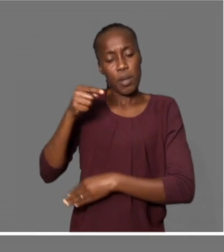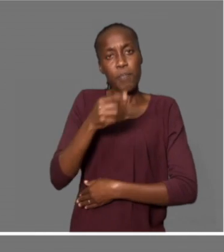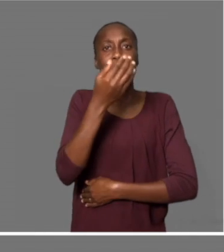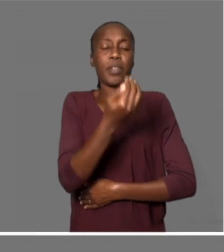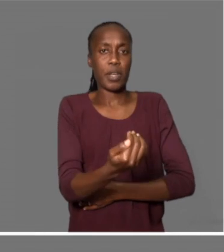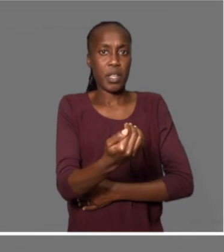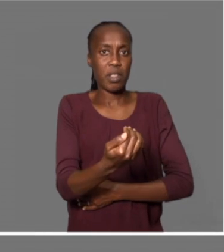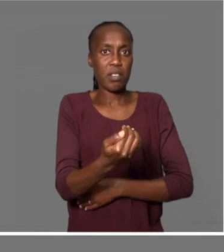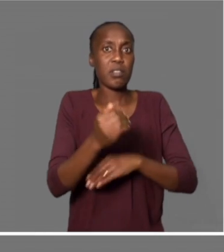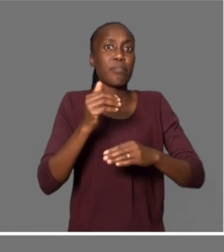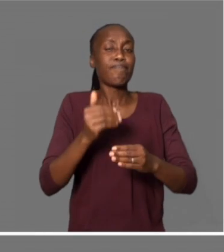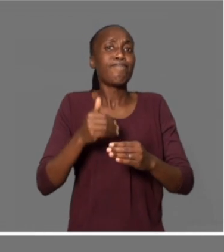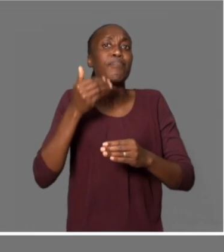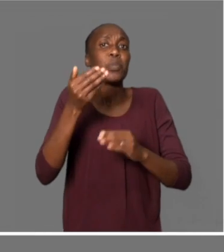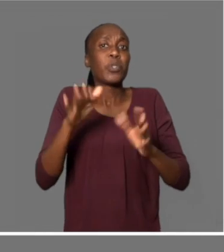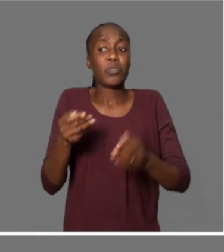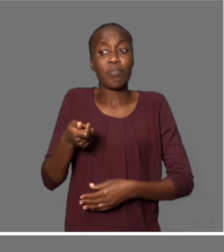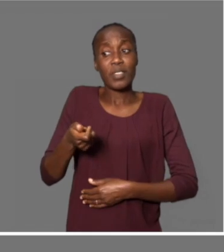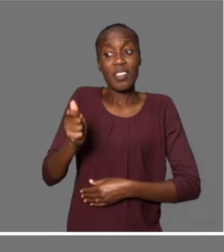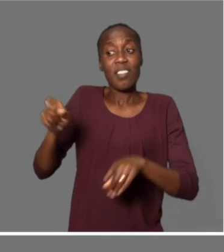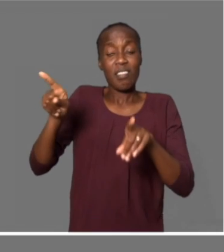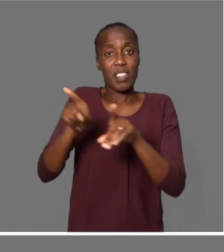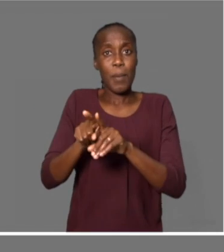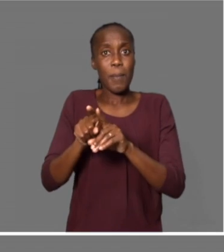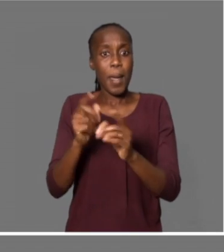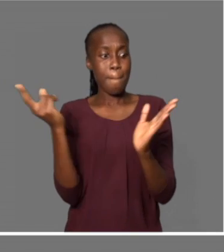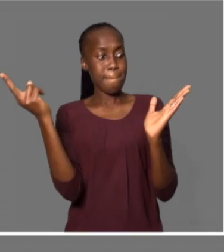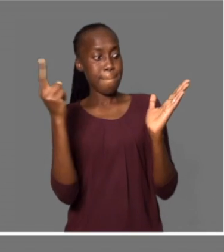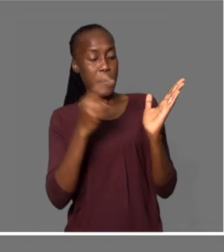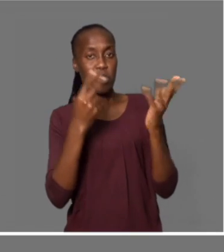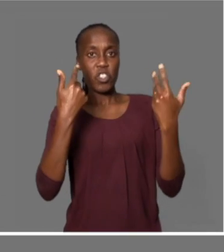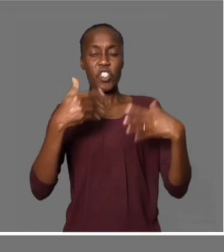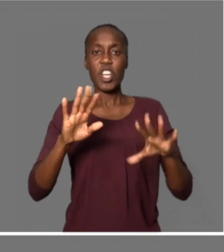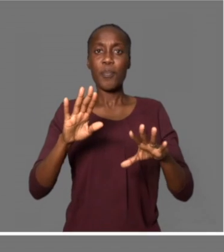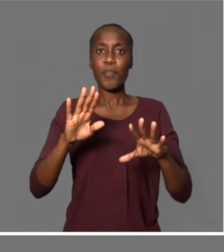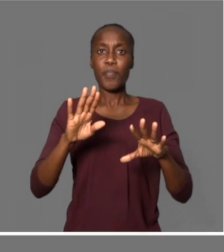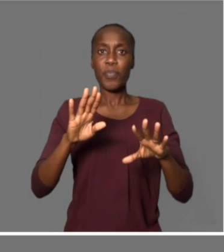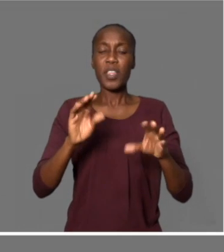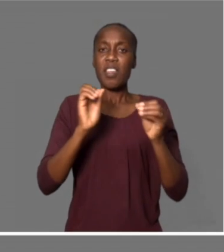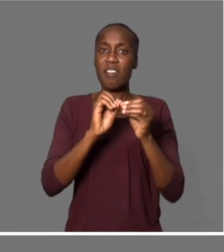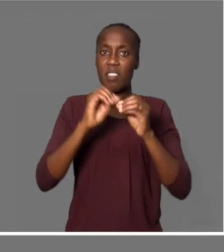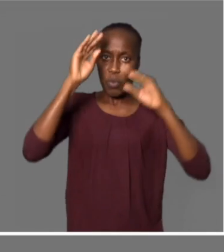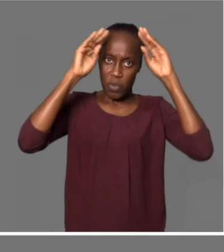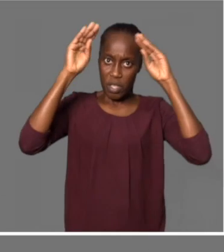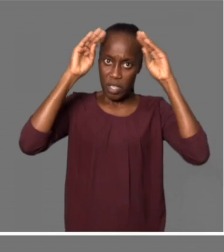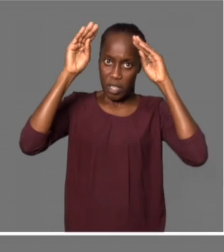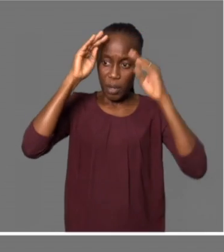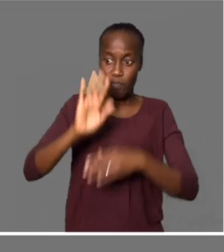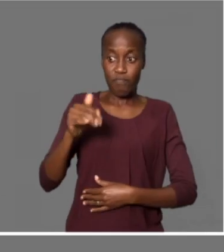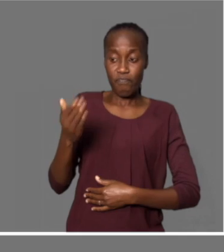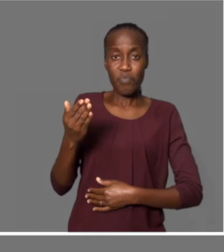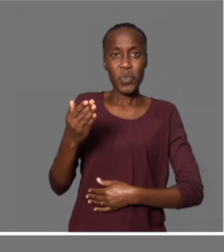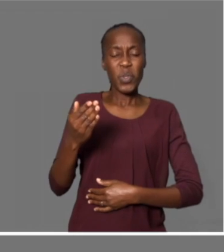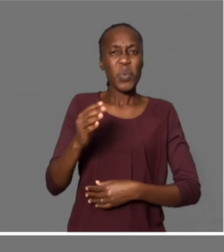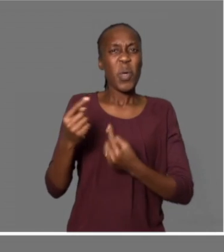ele também havia visto o poste, no seu momento, e mal eu falei-lhe da situação. miúdo disse, mas aquele jovem